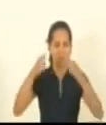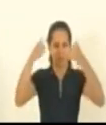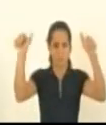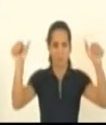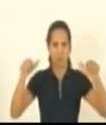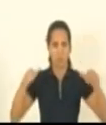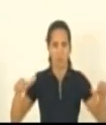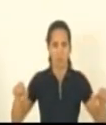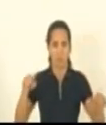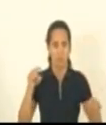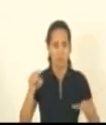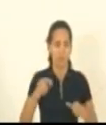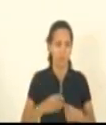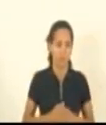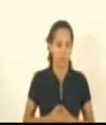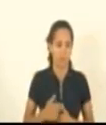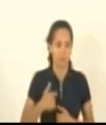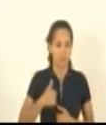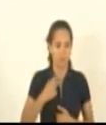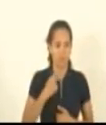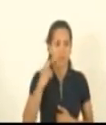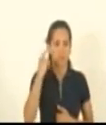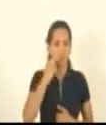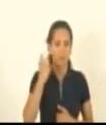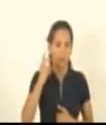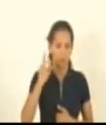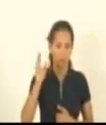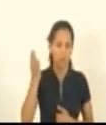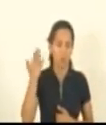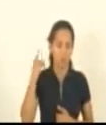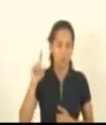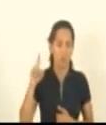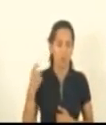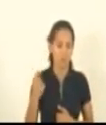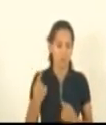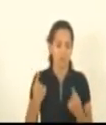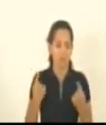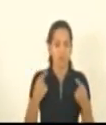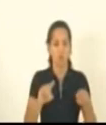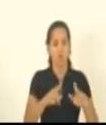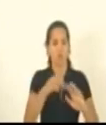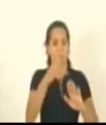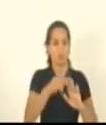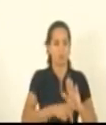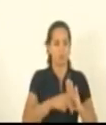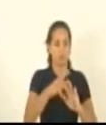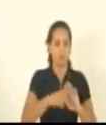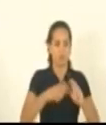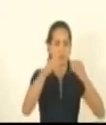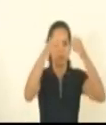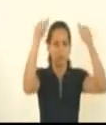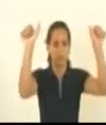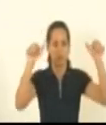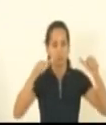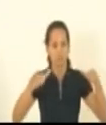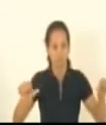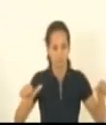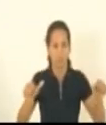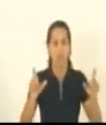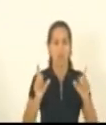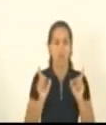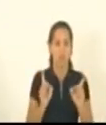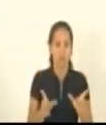estabelecimento. Eu, quando fui vereador, eu sempre fui contra esses projetos de instalação de placas dos comércios,